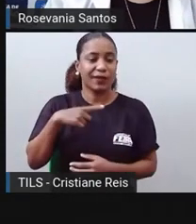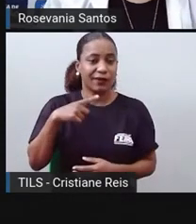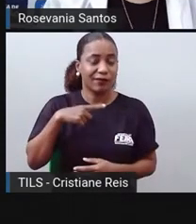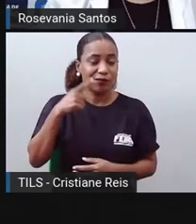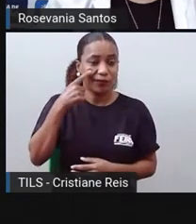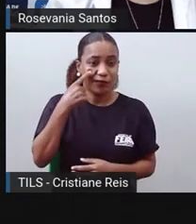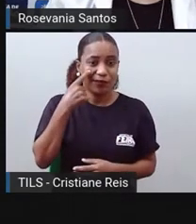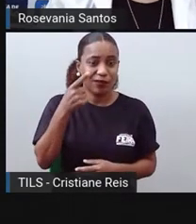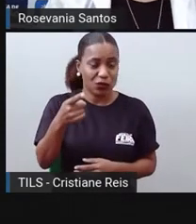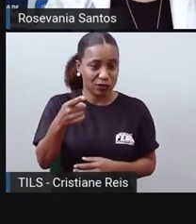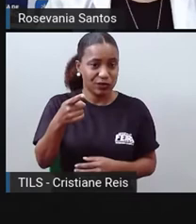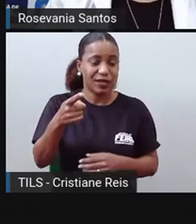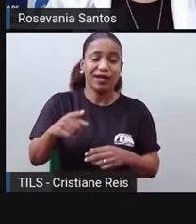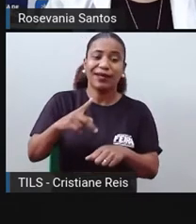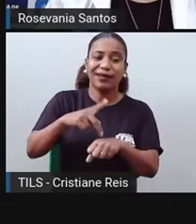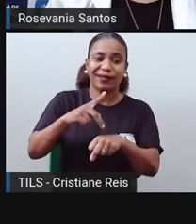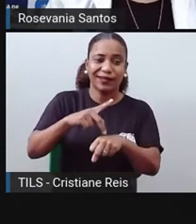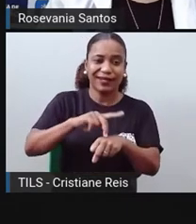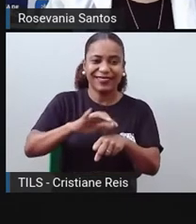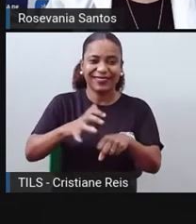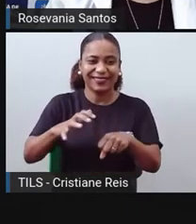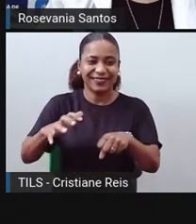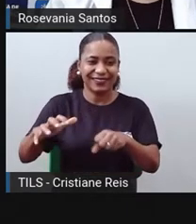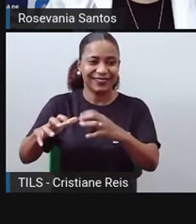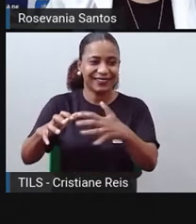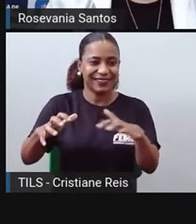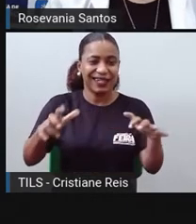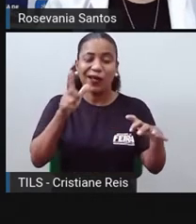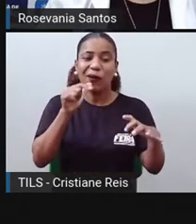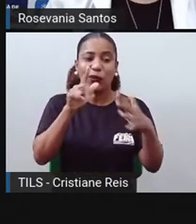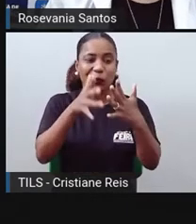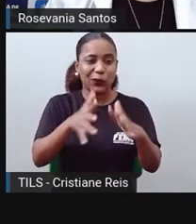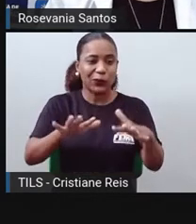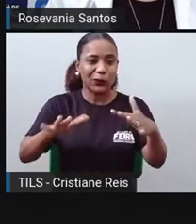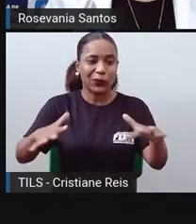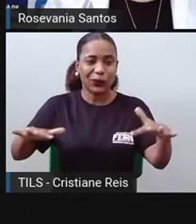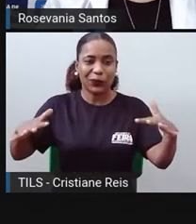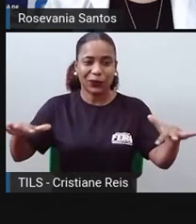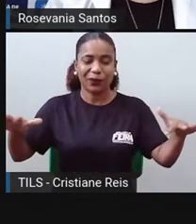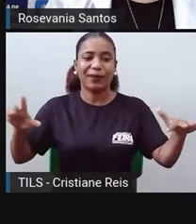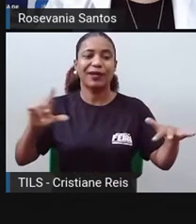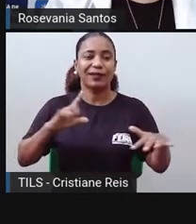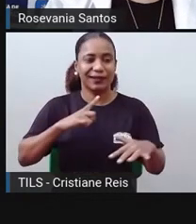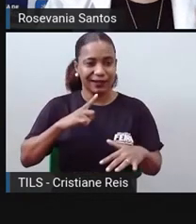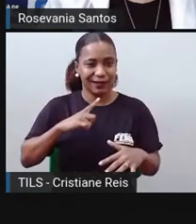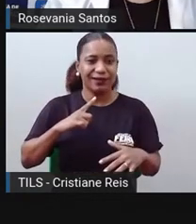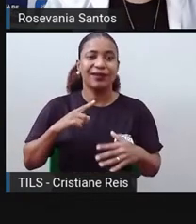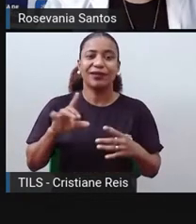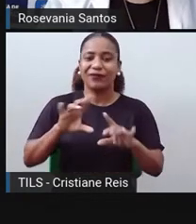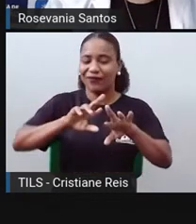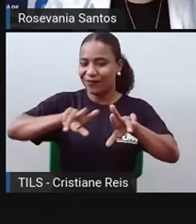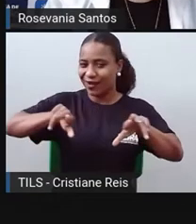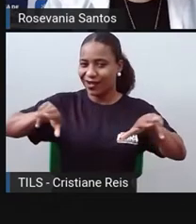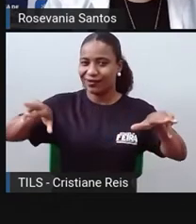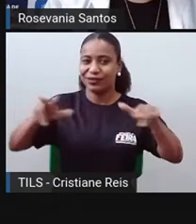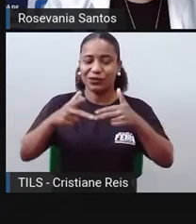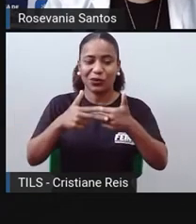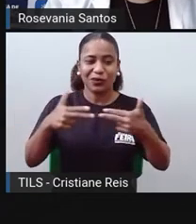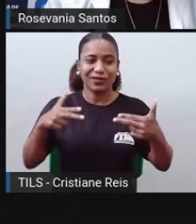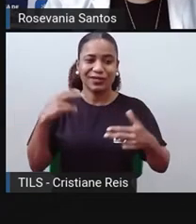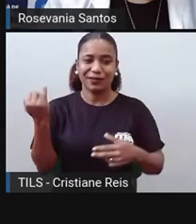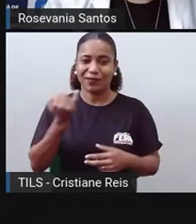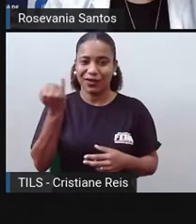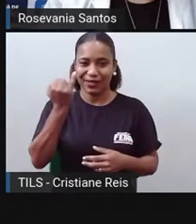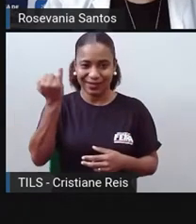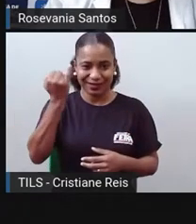gente, que é vista do espaço, essa barreira de coral, de coral australiano. Então, tem uma série de coisas aí que a gente vai... Aqui é a